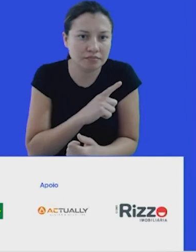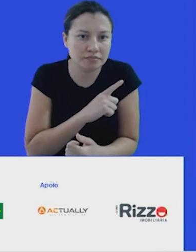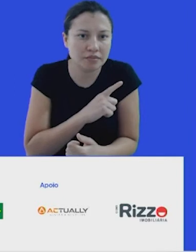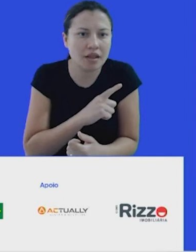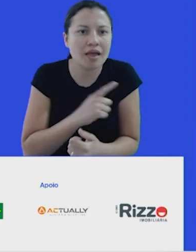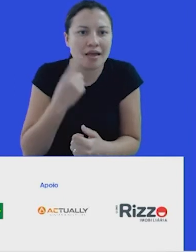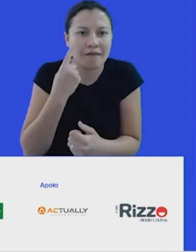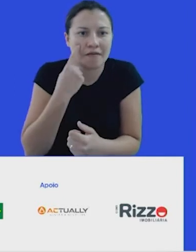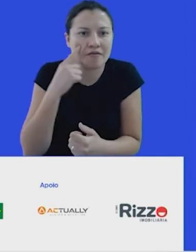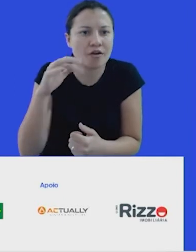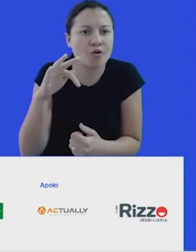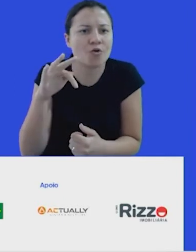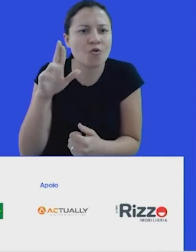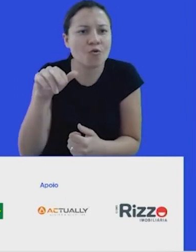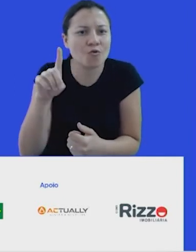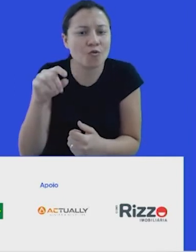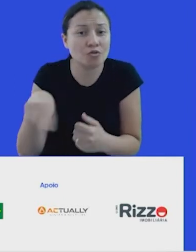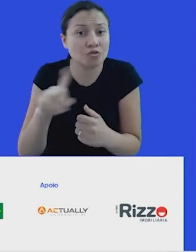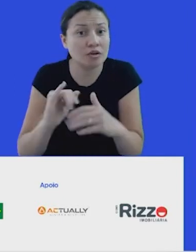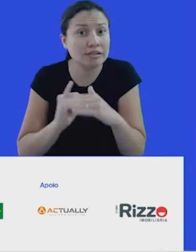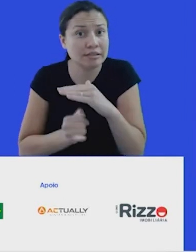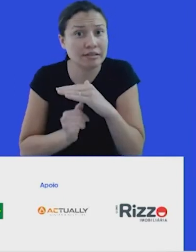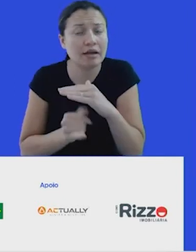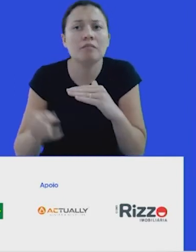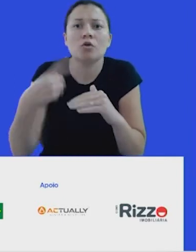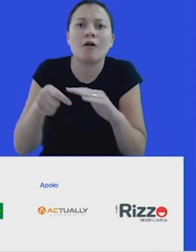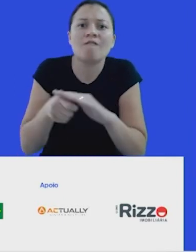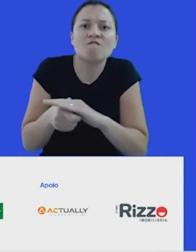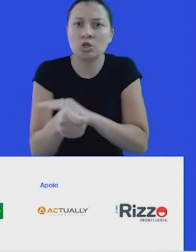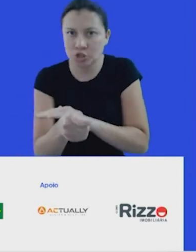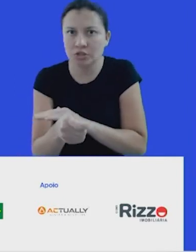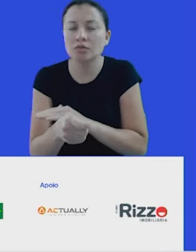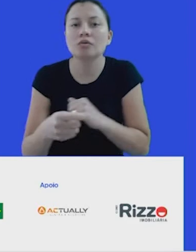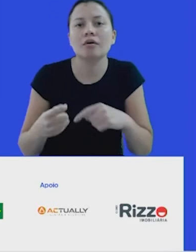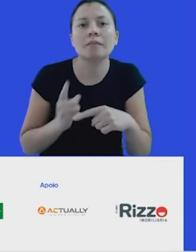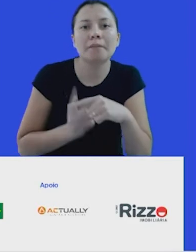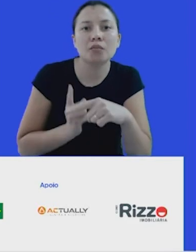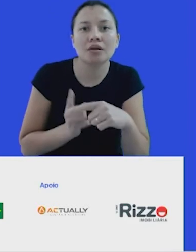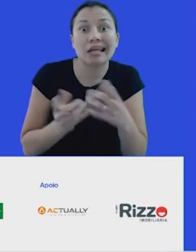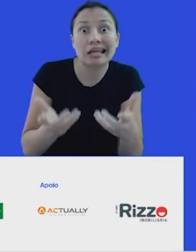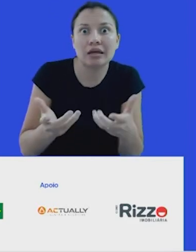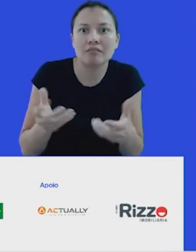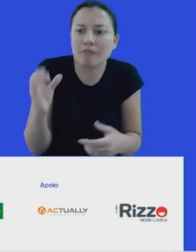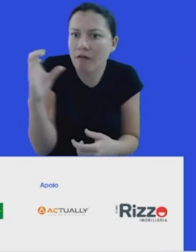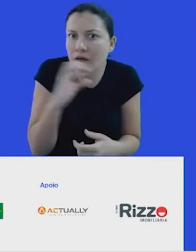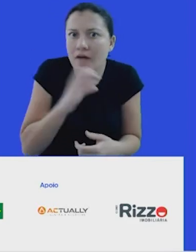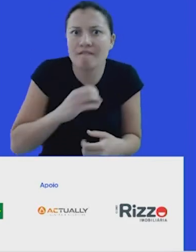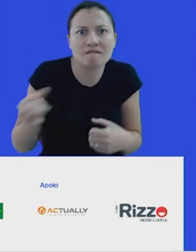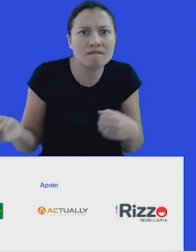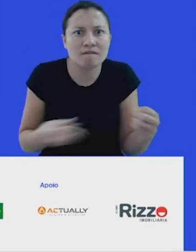investindo em startups justamente para acelerar a inovação e a gente já tem feito quatro